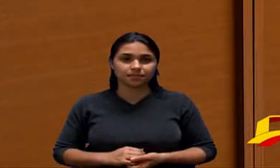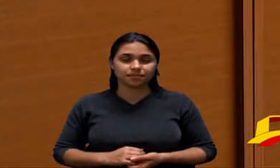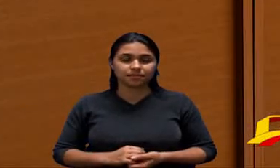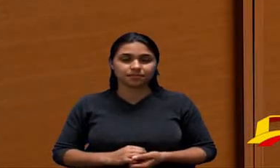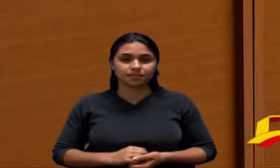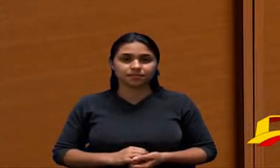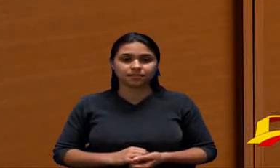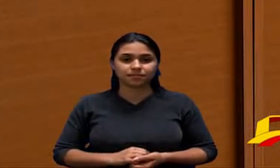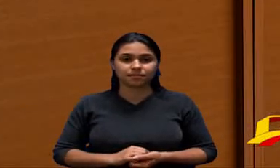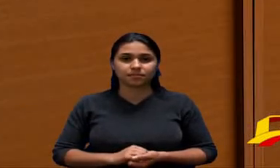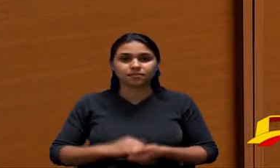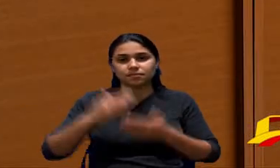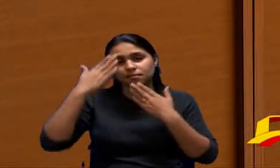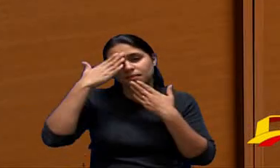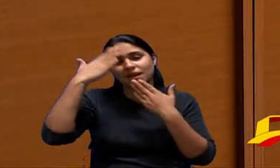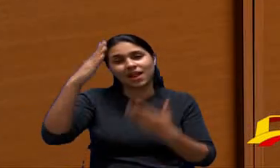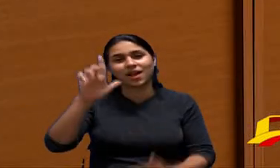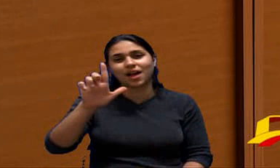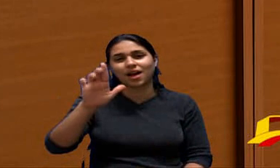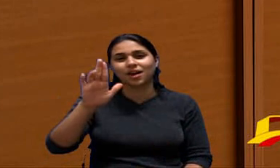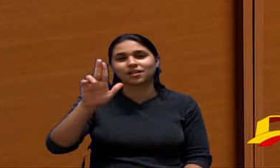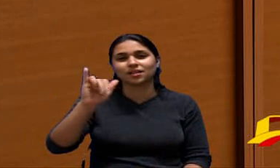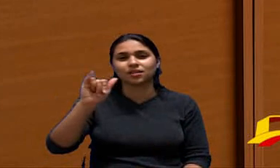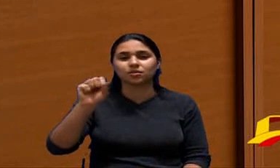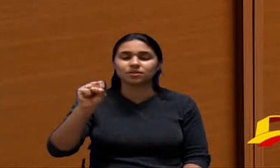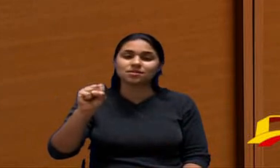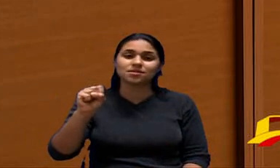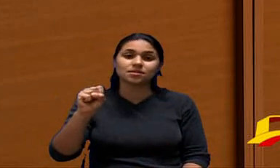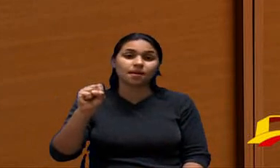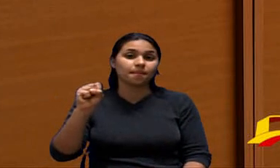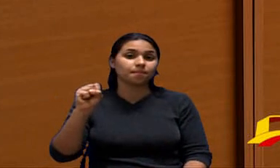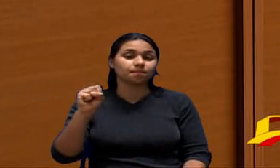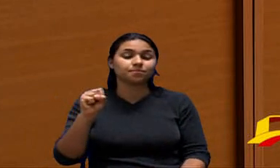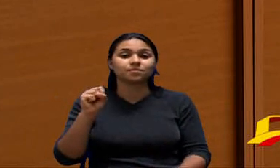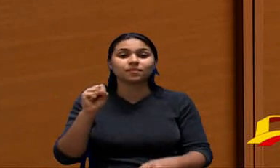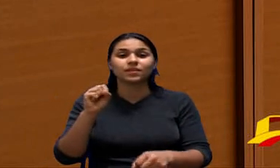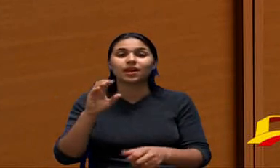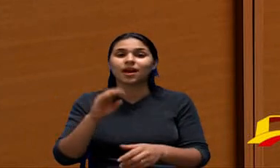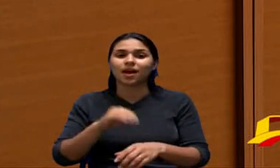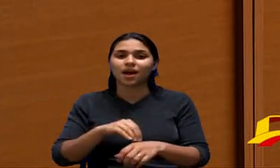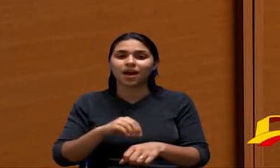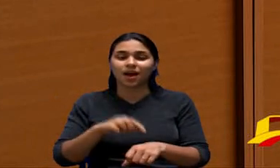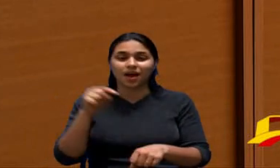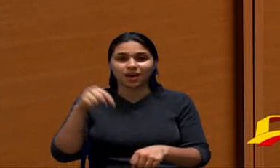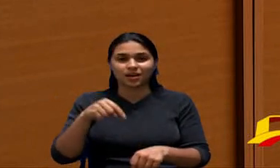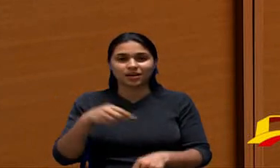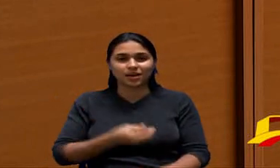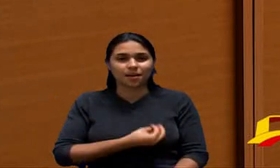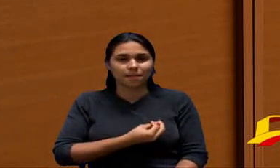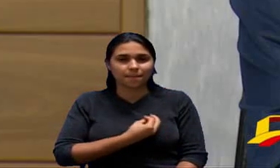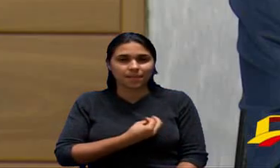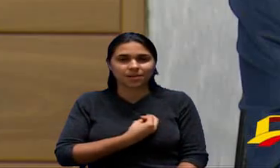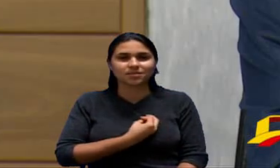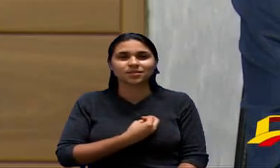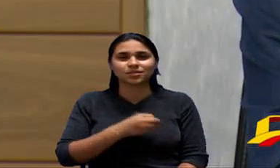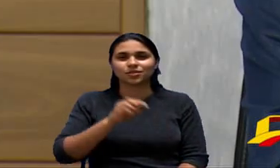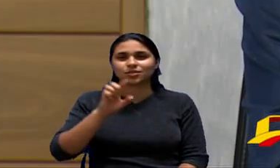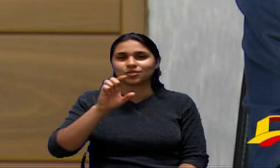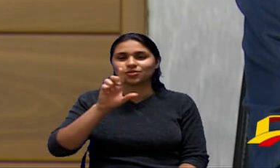obrigado Luiz quero aqui resistir a presença do Gilson que é suplente do PTB